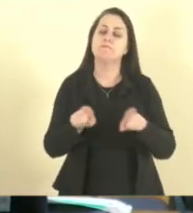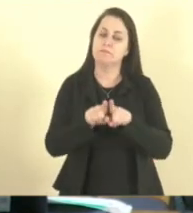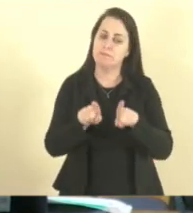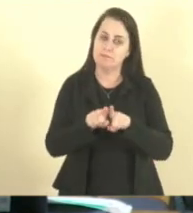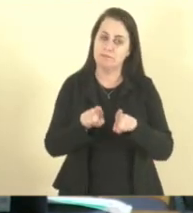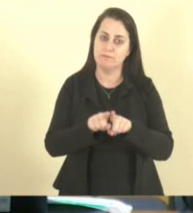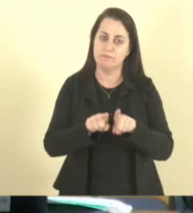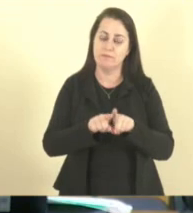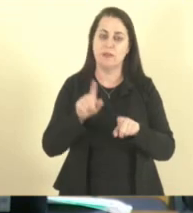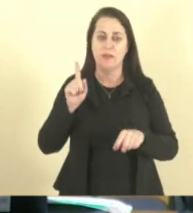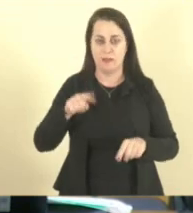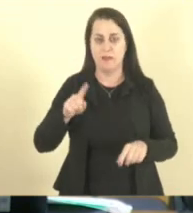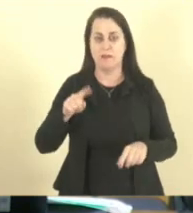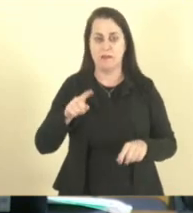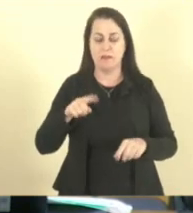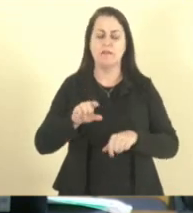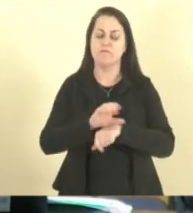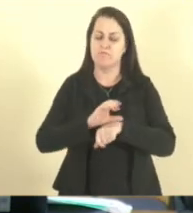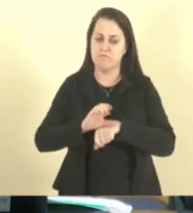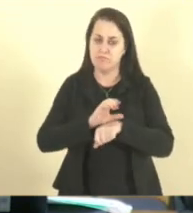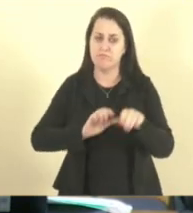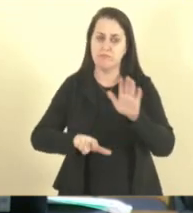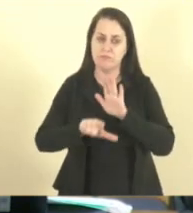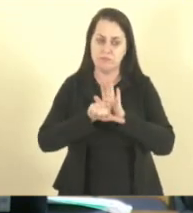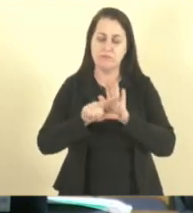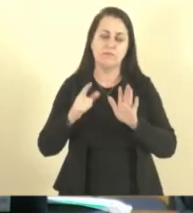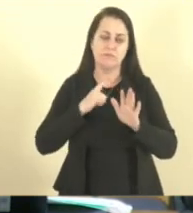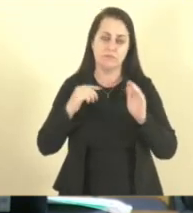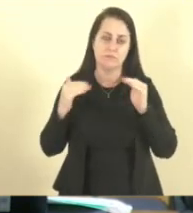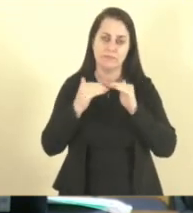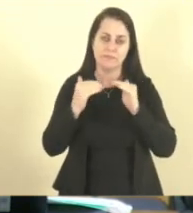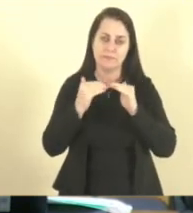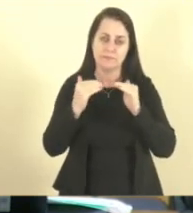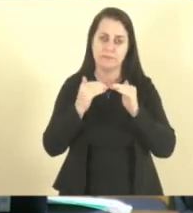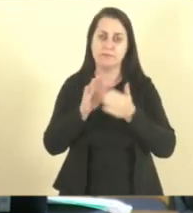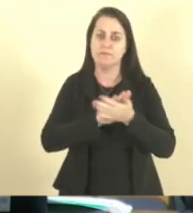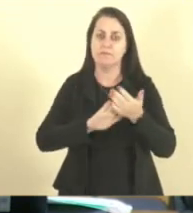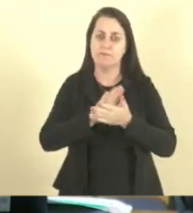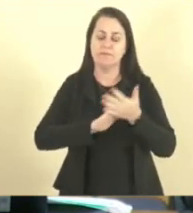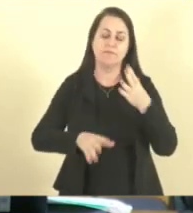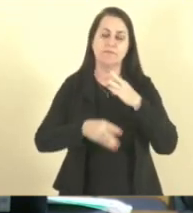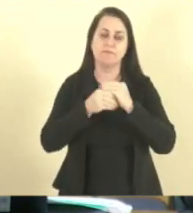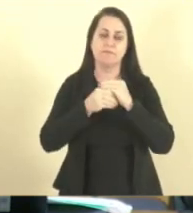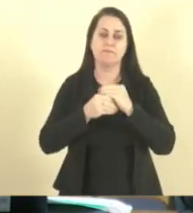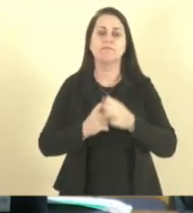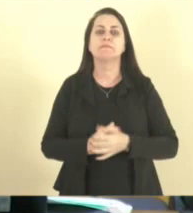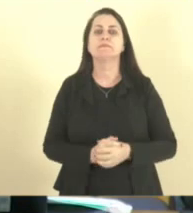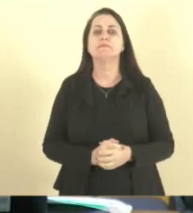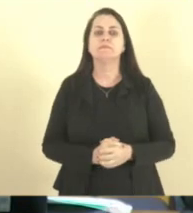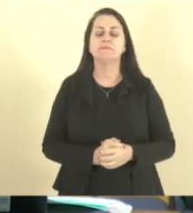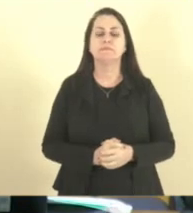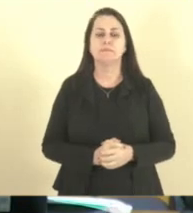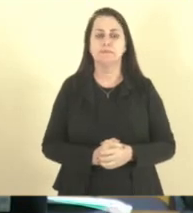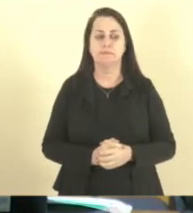é um parecer pela constitucionalidade e legalidade da matéria, sem emendas. E eu vou só